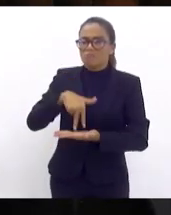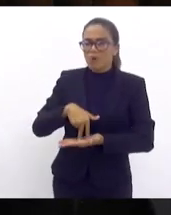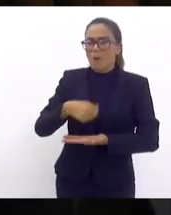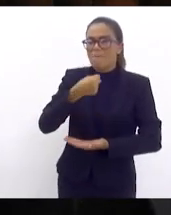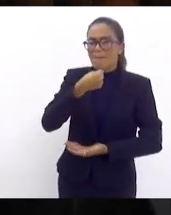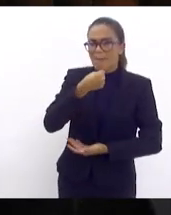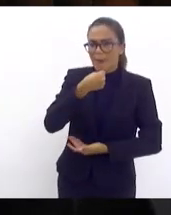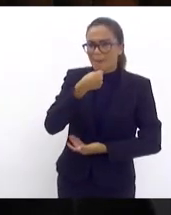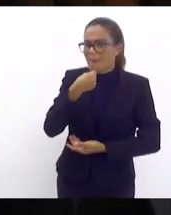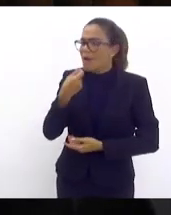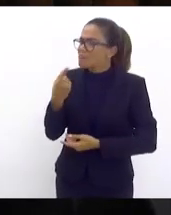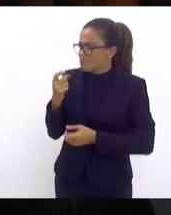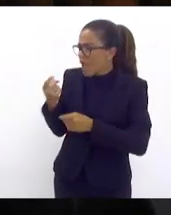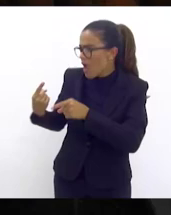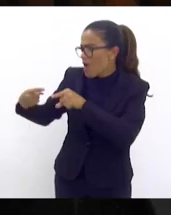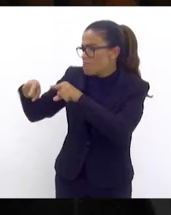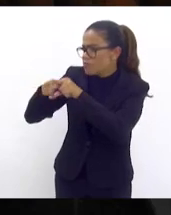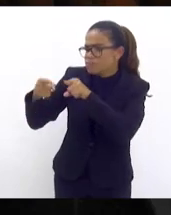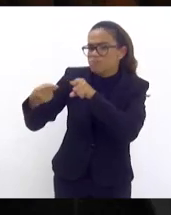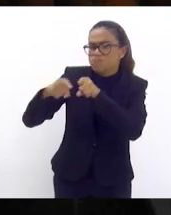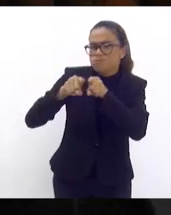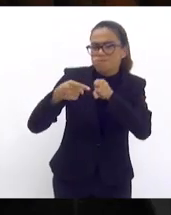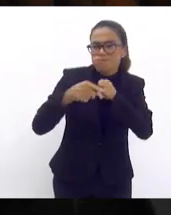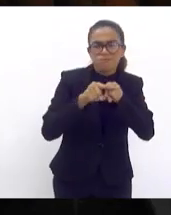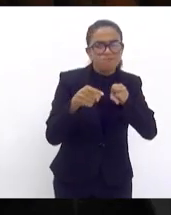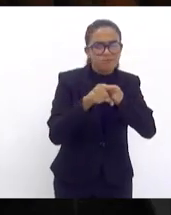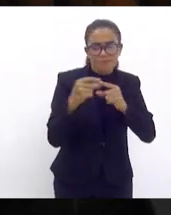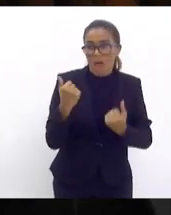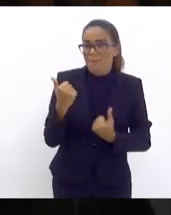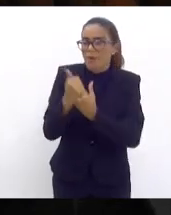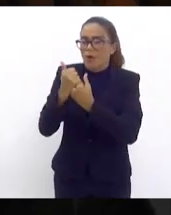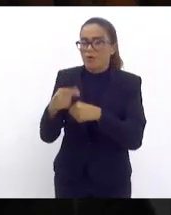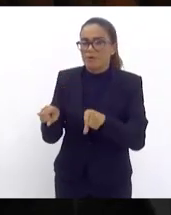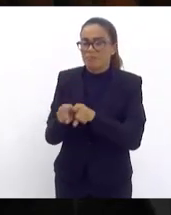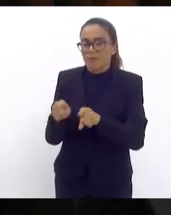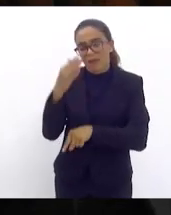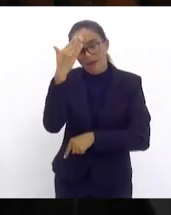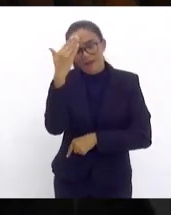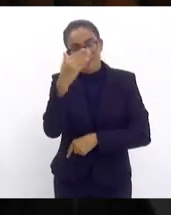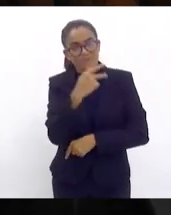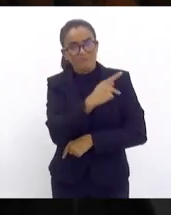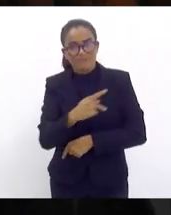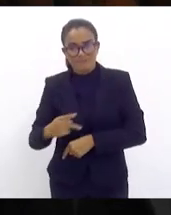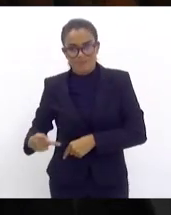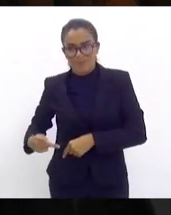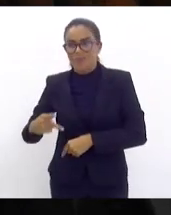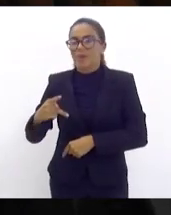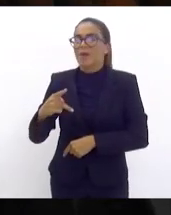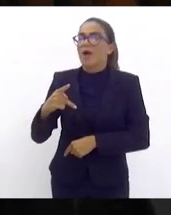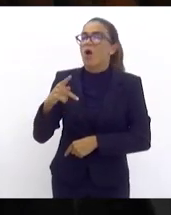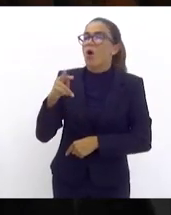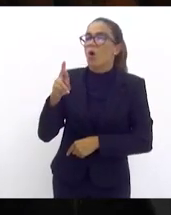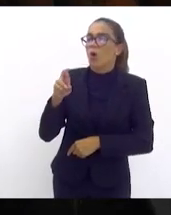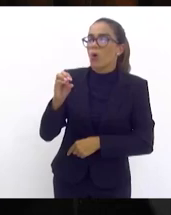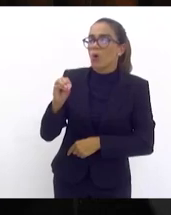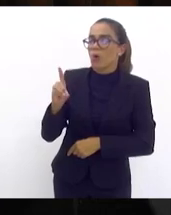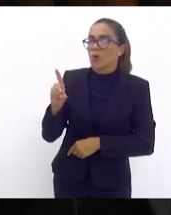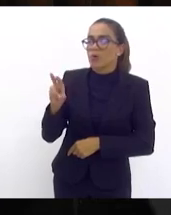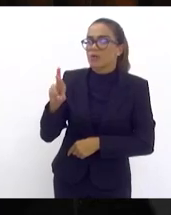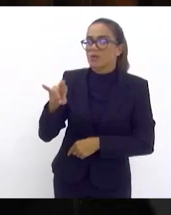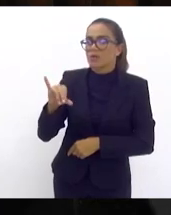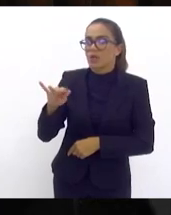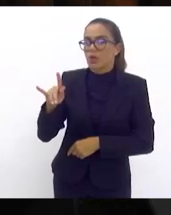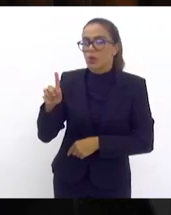pares dos meus deputados e já agradecendo ao presidente dessa casa Rodrigo Bacelar que teve uma